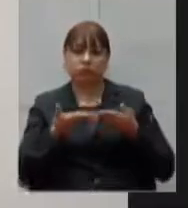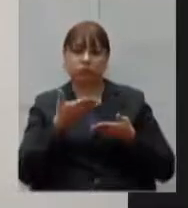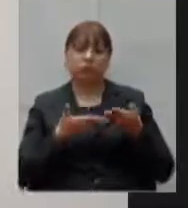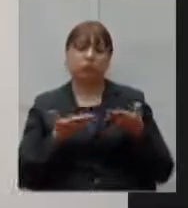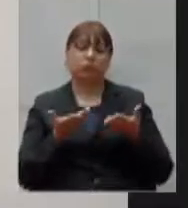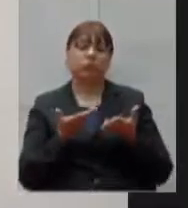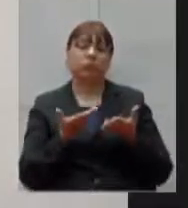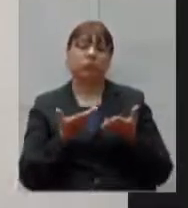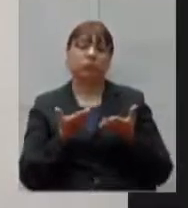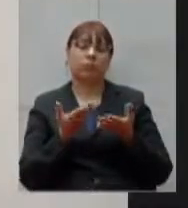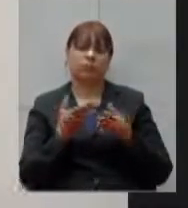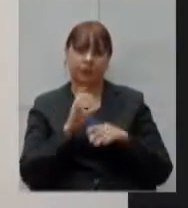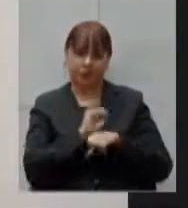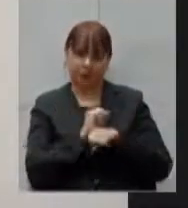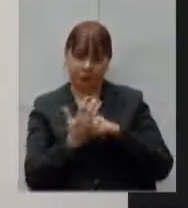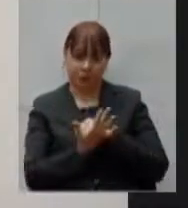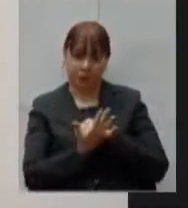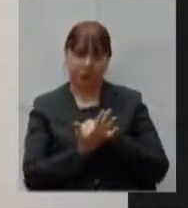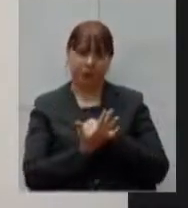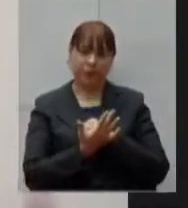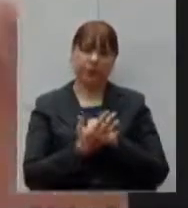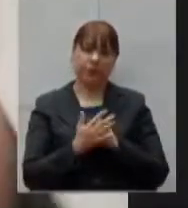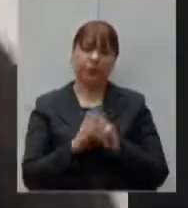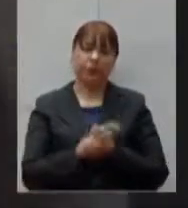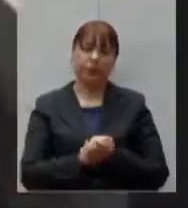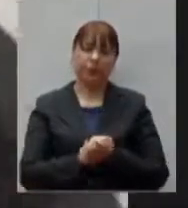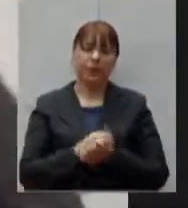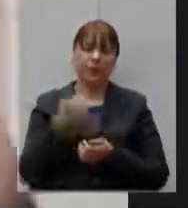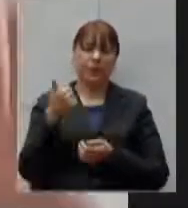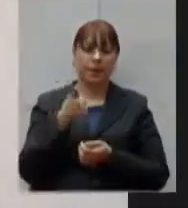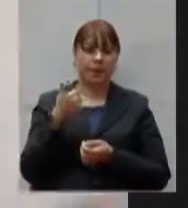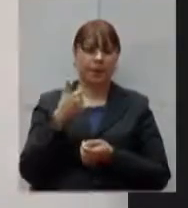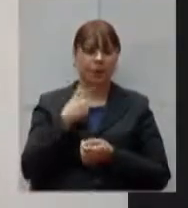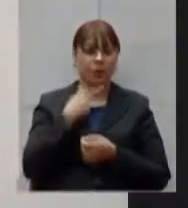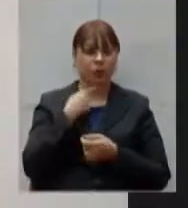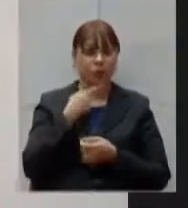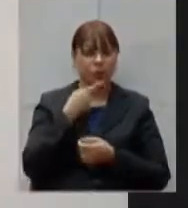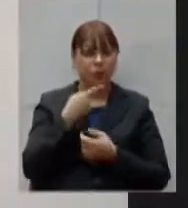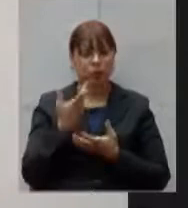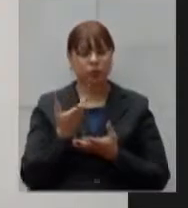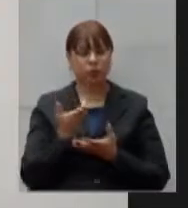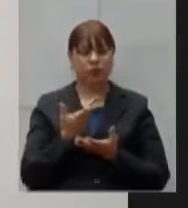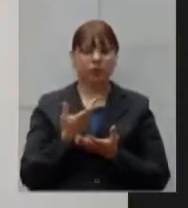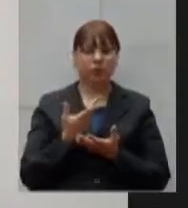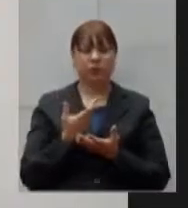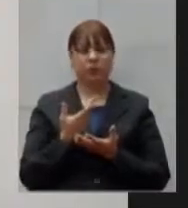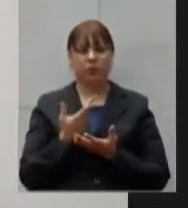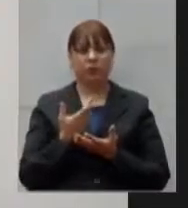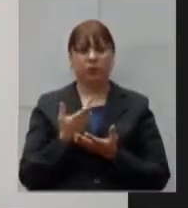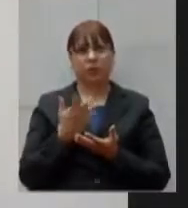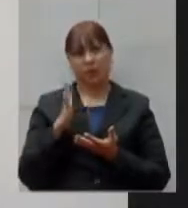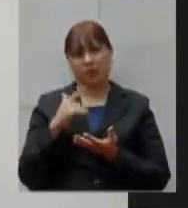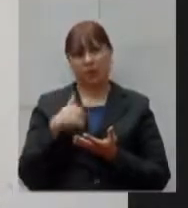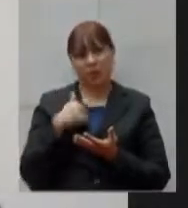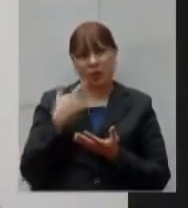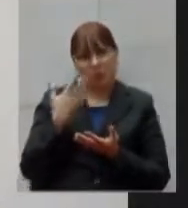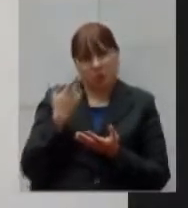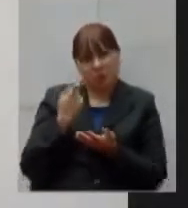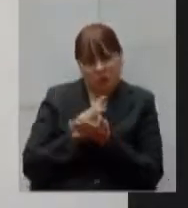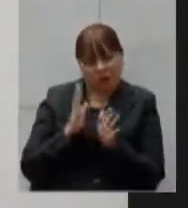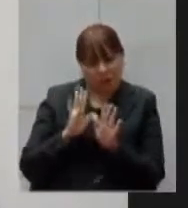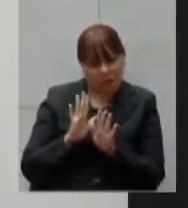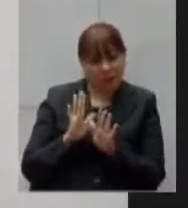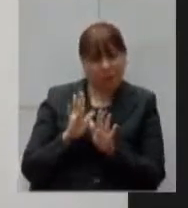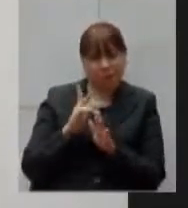vou compilados a primeira questão me pareceu posso estar enganado me parece que não é